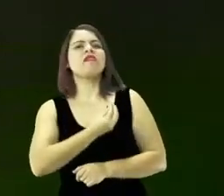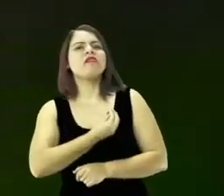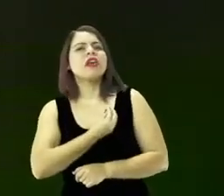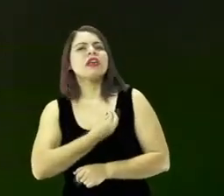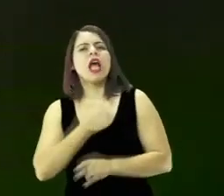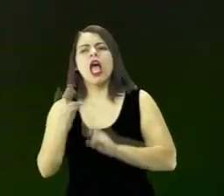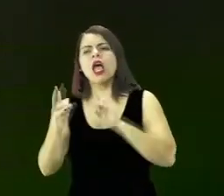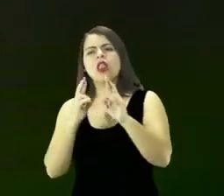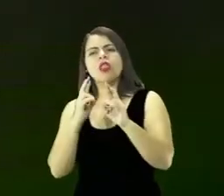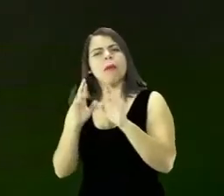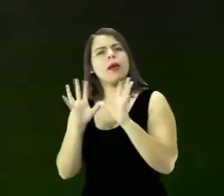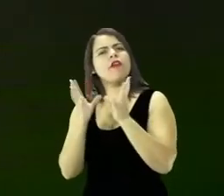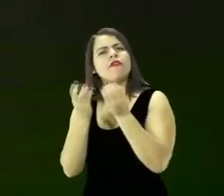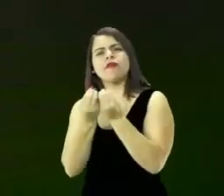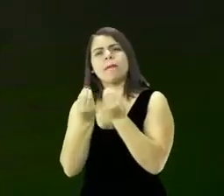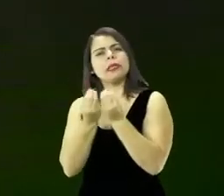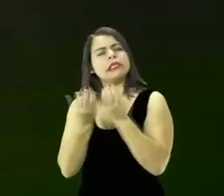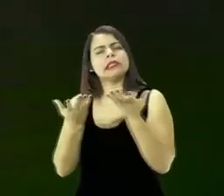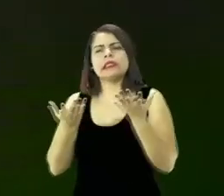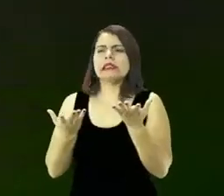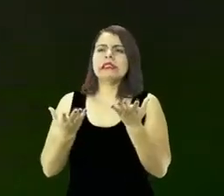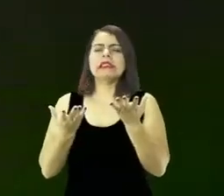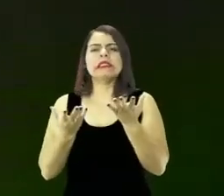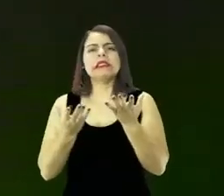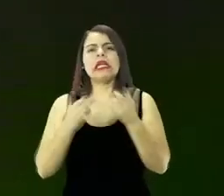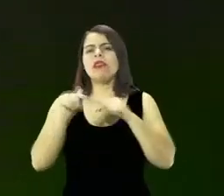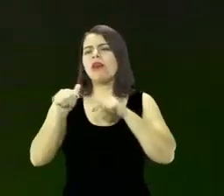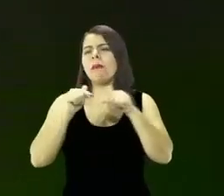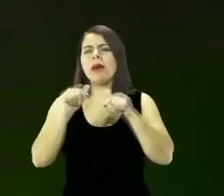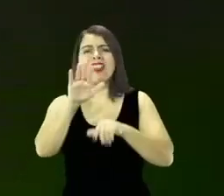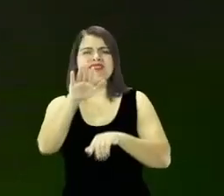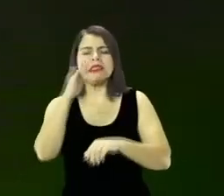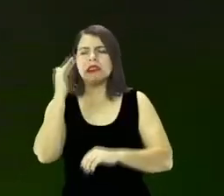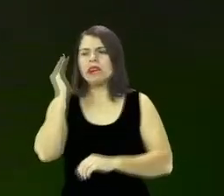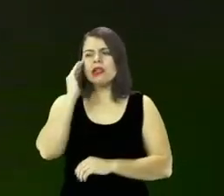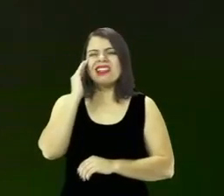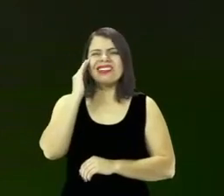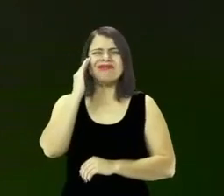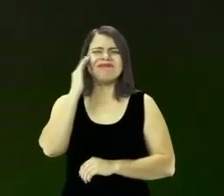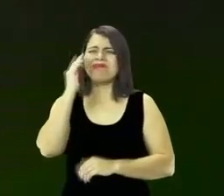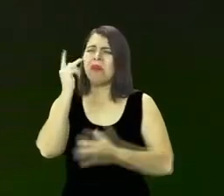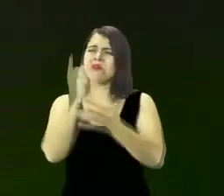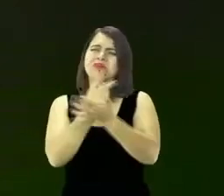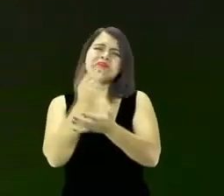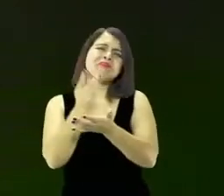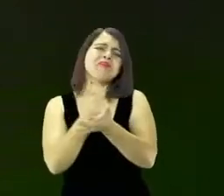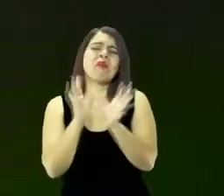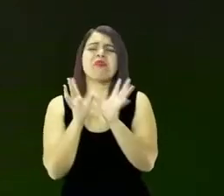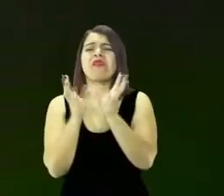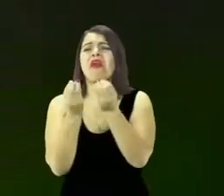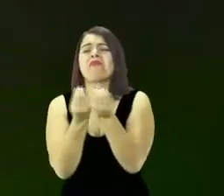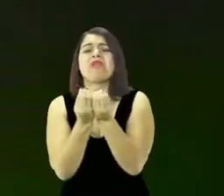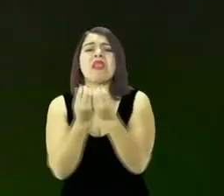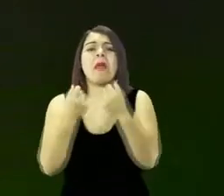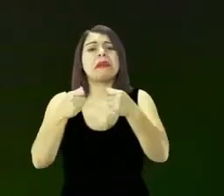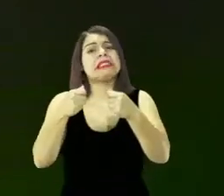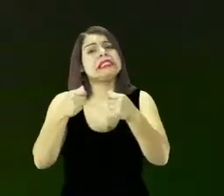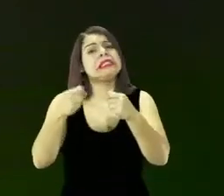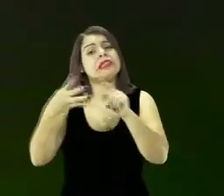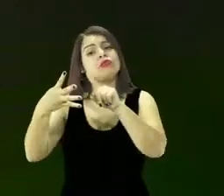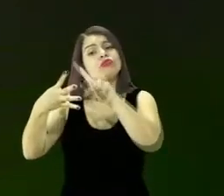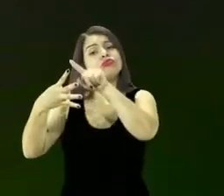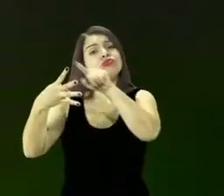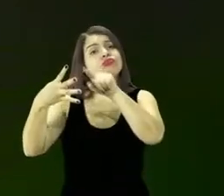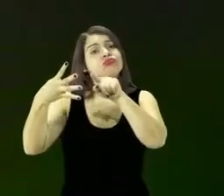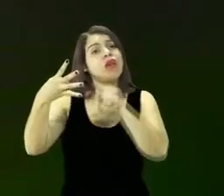relacionamento dentro da sua casa. Se você entende que errou muito dentro da sua casa, você tem que passar por esses níveis. Algumas coisas que